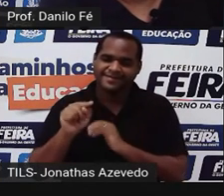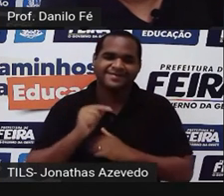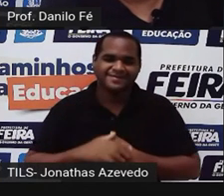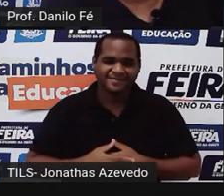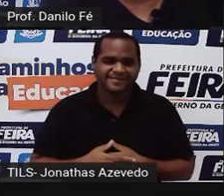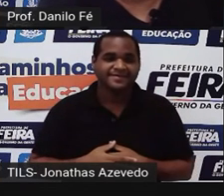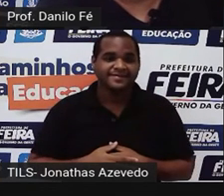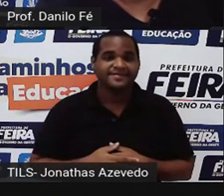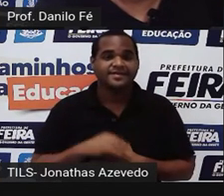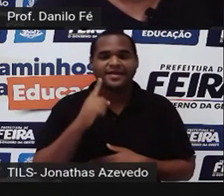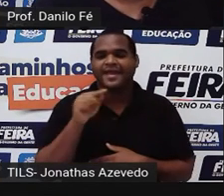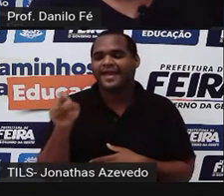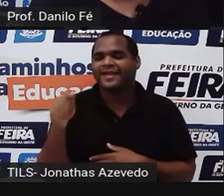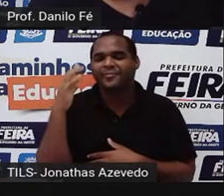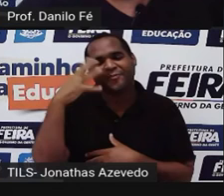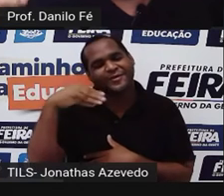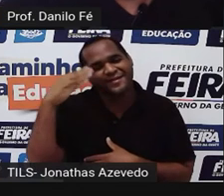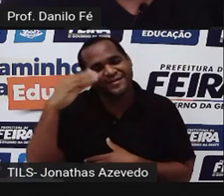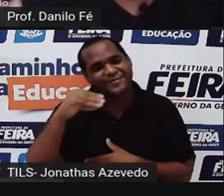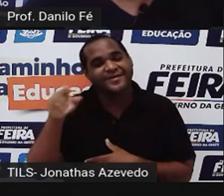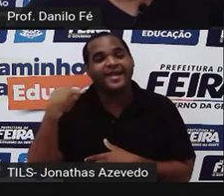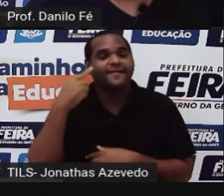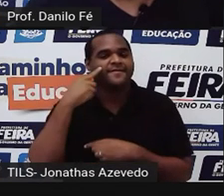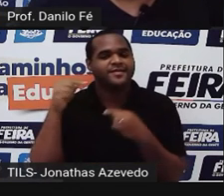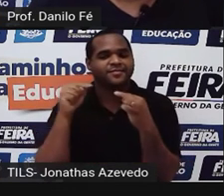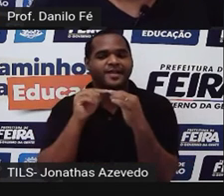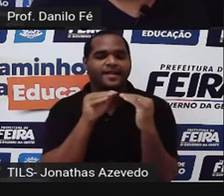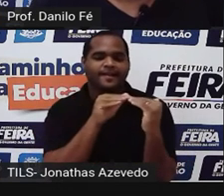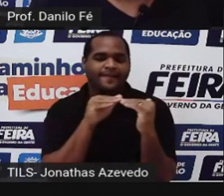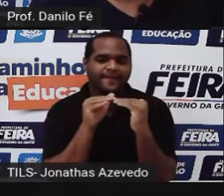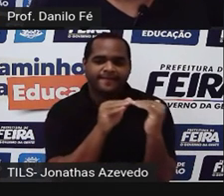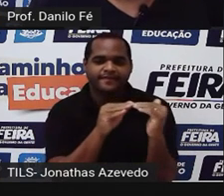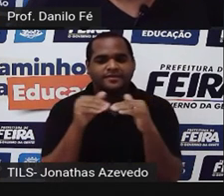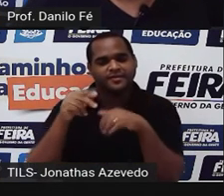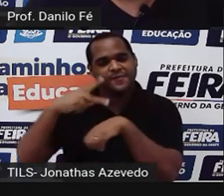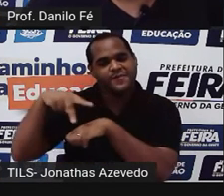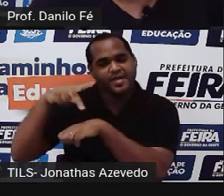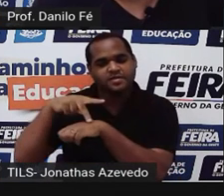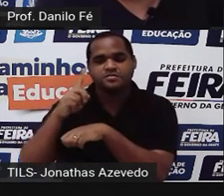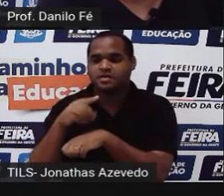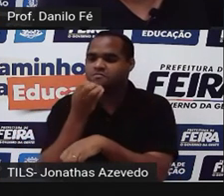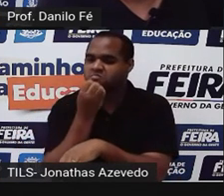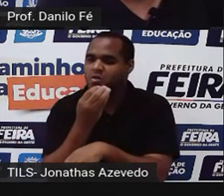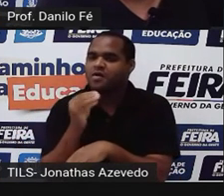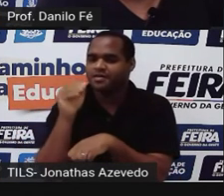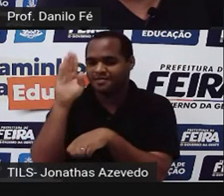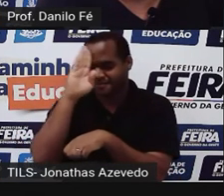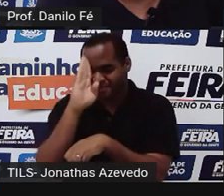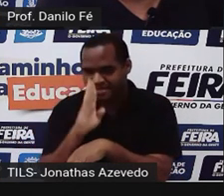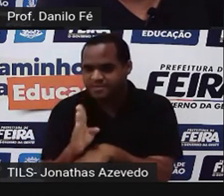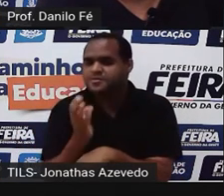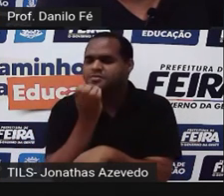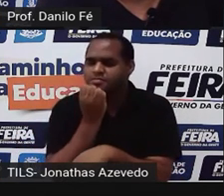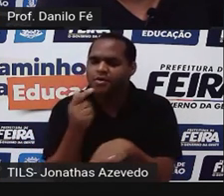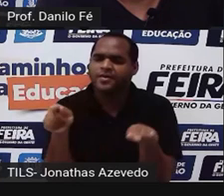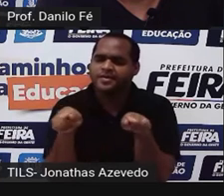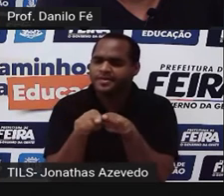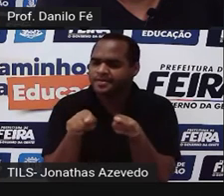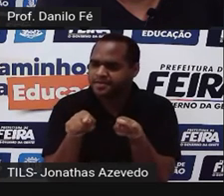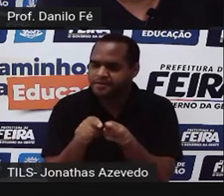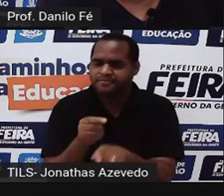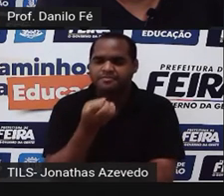seja, o bonitinho estava se colocando no mesmo nível do país. Tem que ser bom para o Brasil e bom para